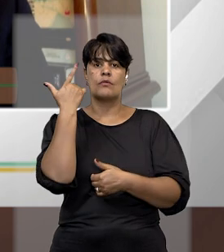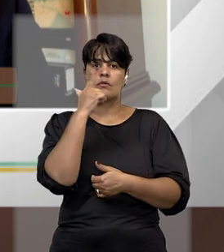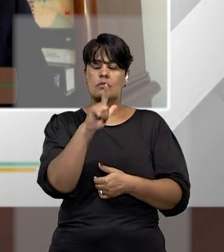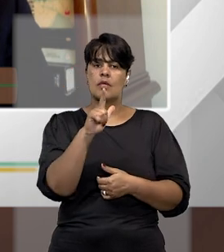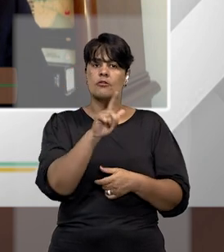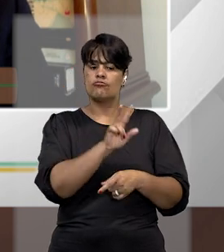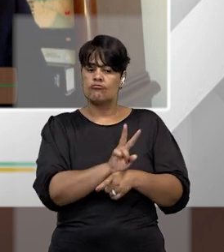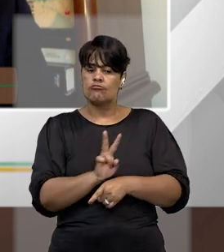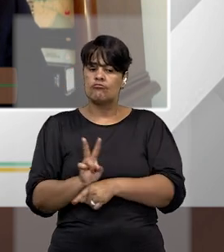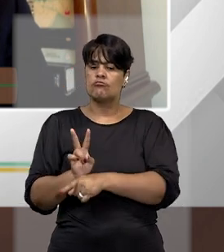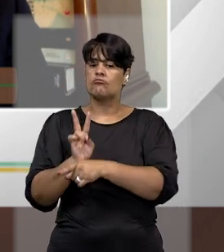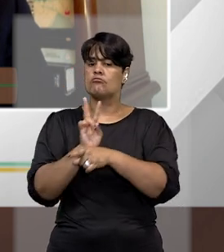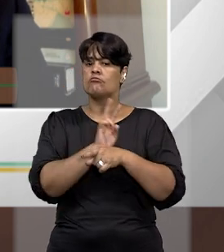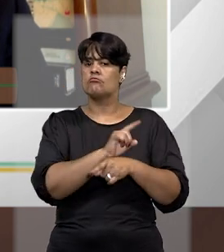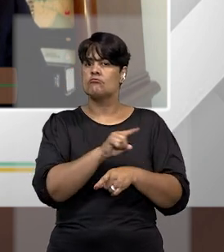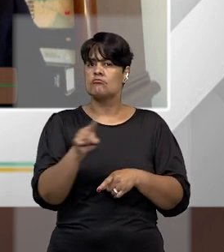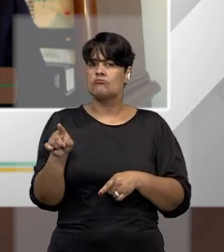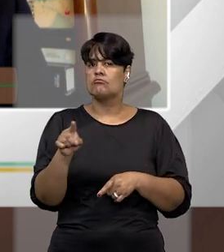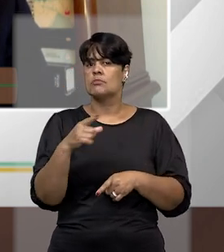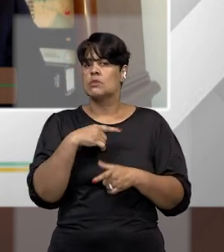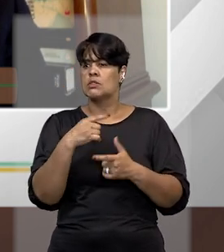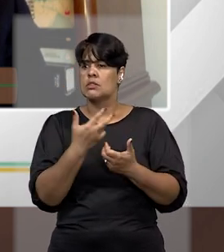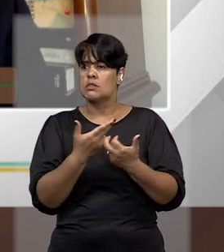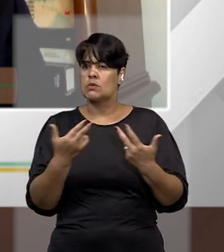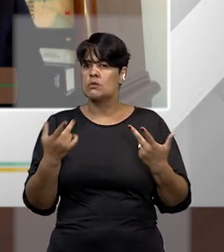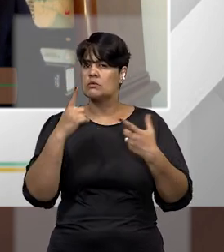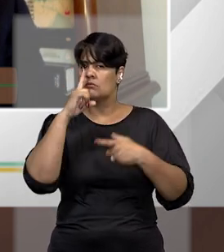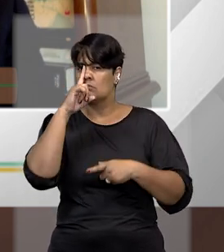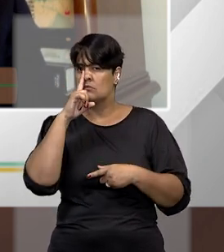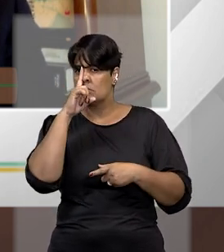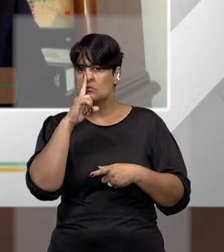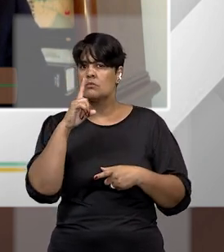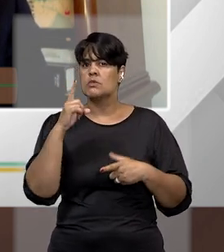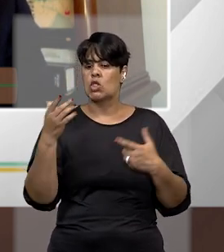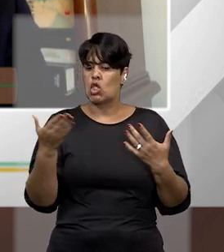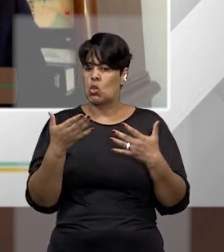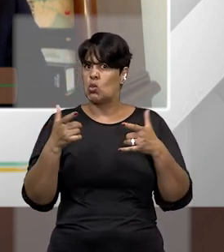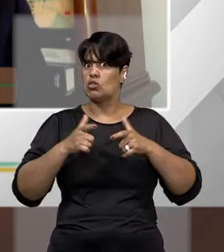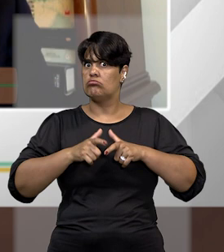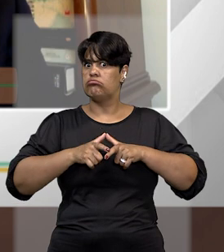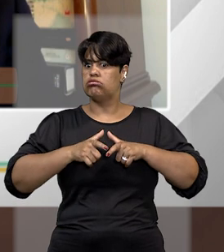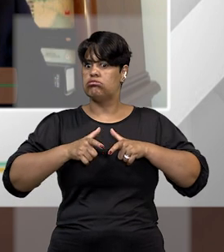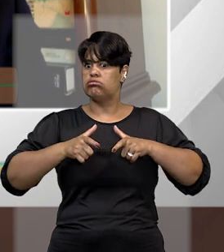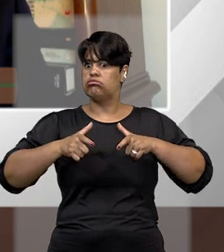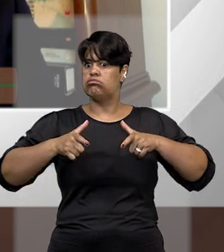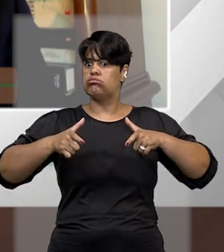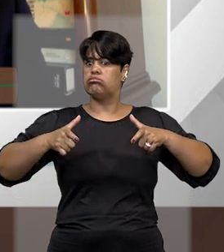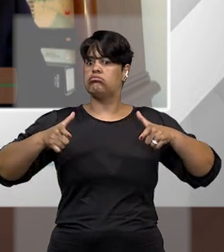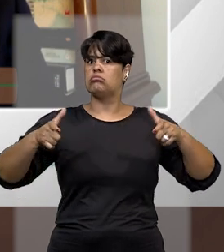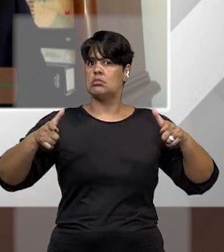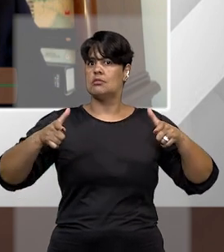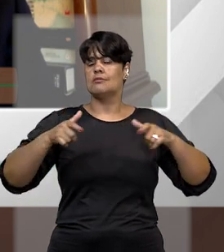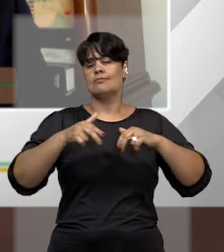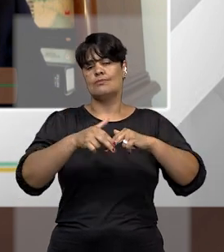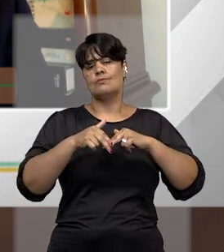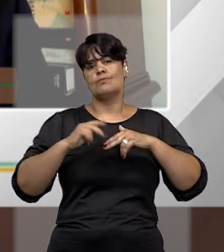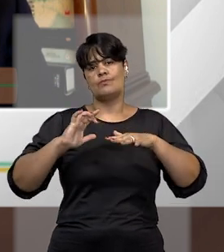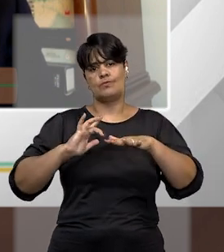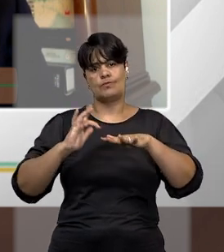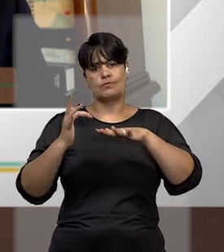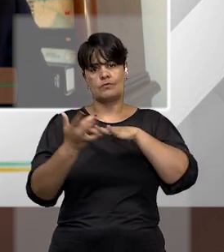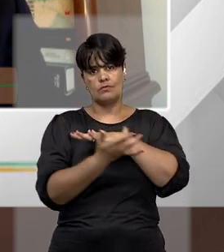e que hoje em dia se exacerbaram graças às redes sociais, às novas formas de comunicação.